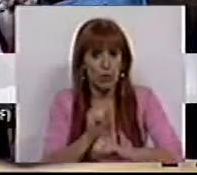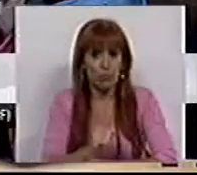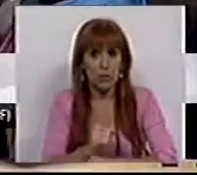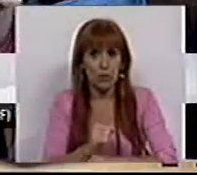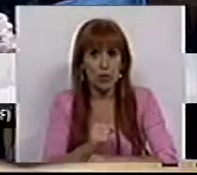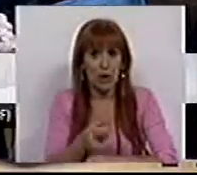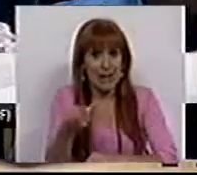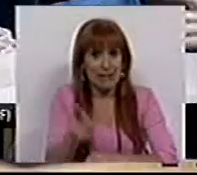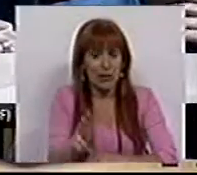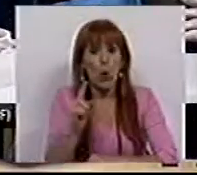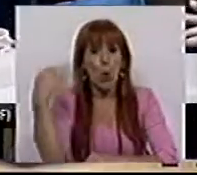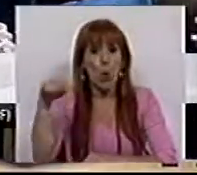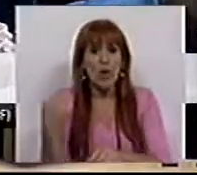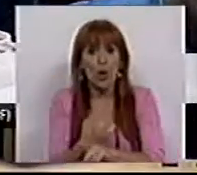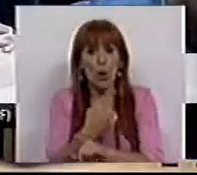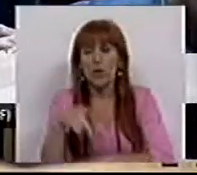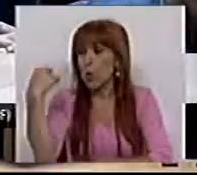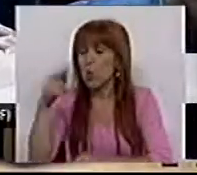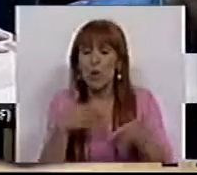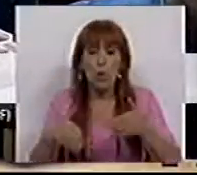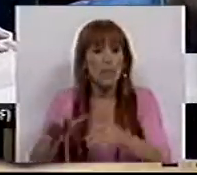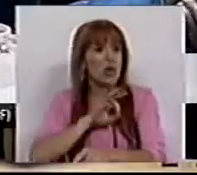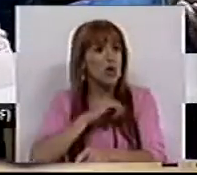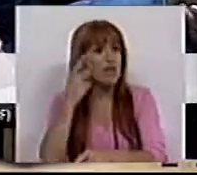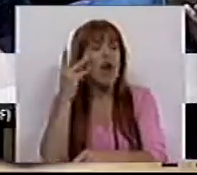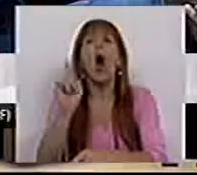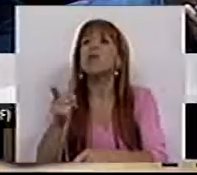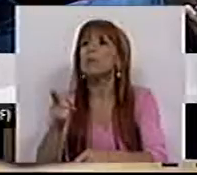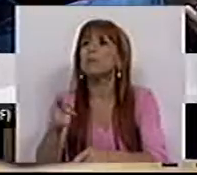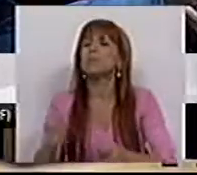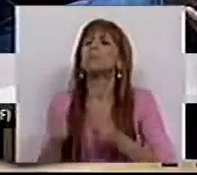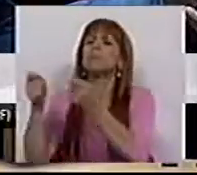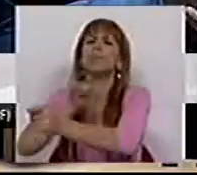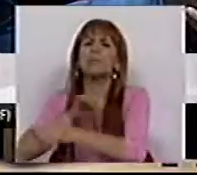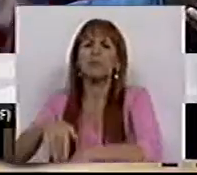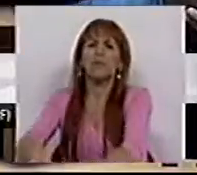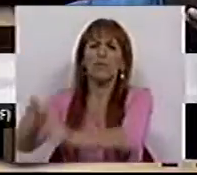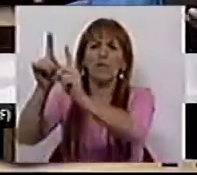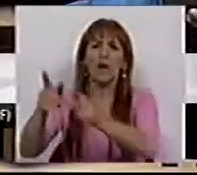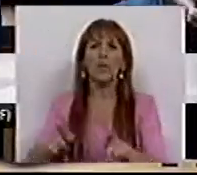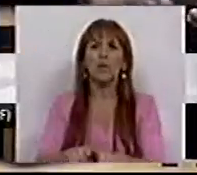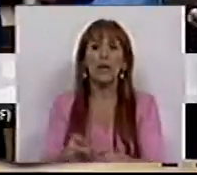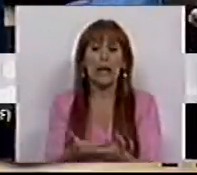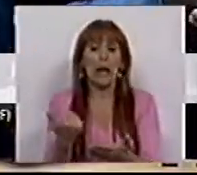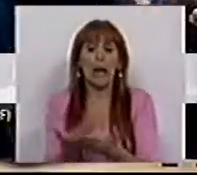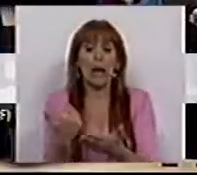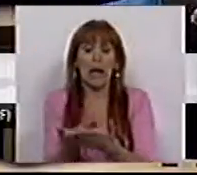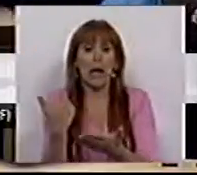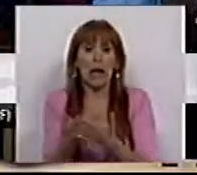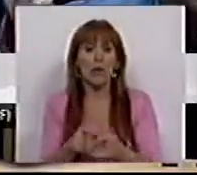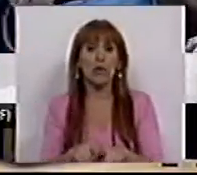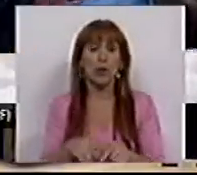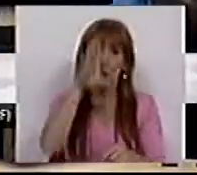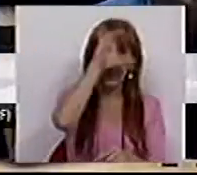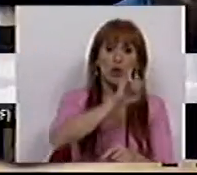dos resíduos, a única coisa, o único caminho que os senhores vêem é entrega a privados e retira, retira,